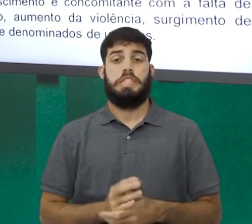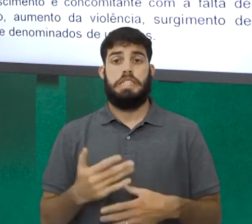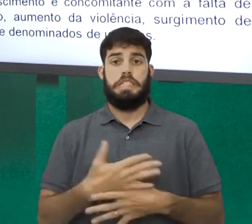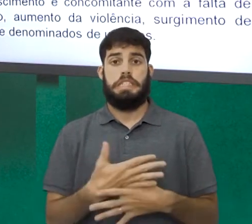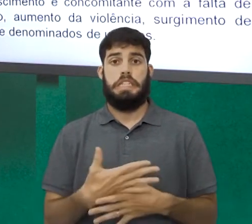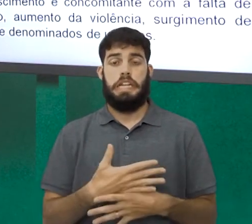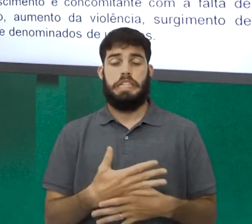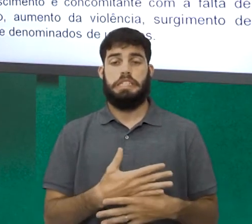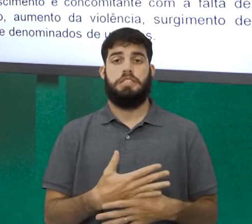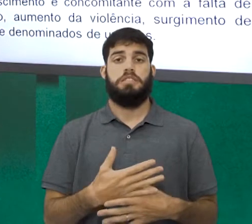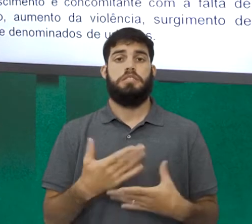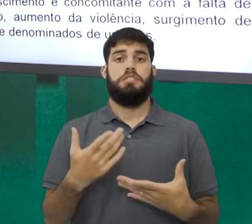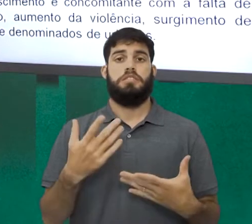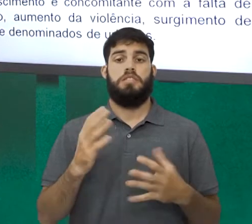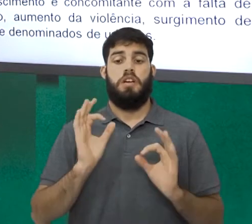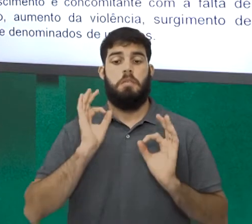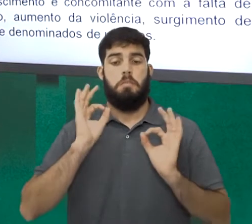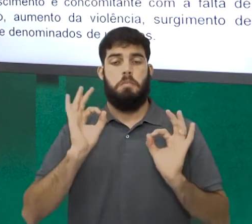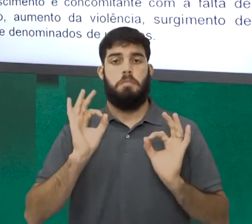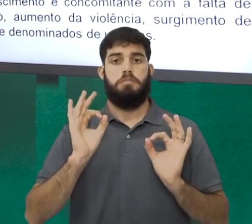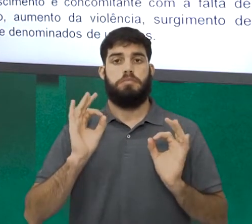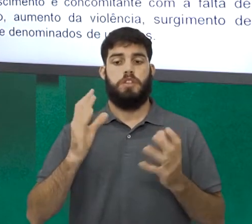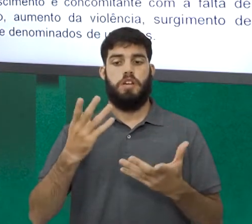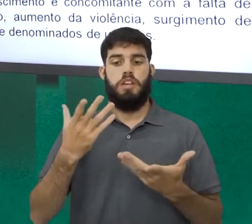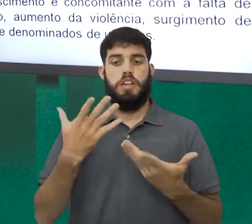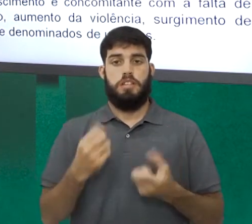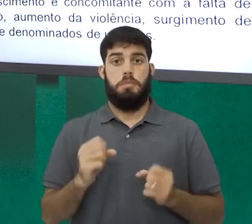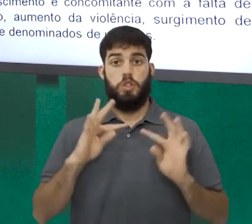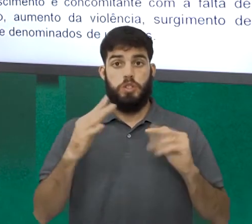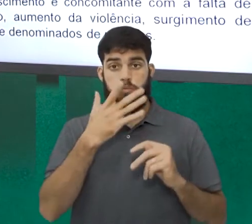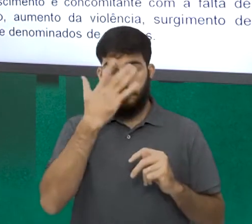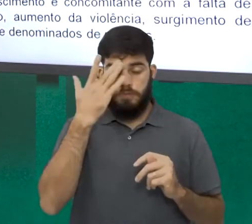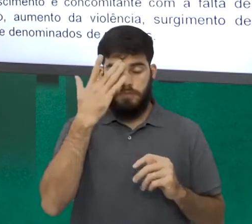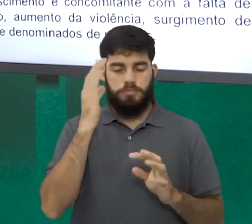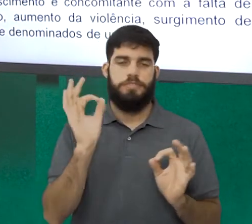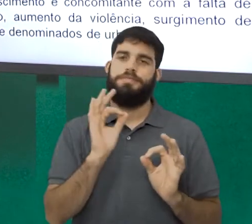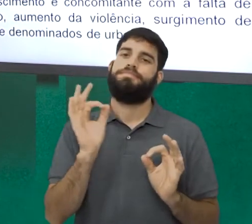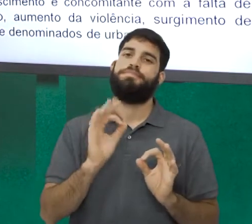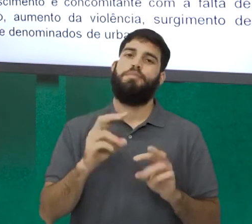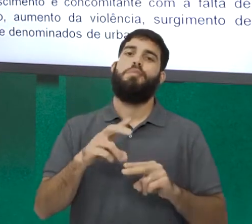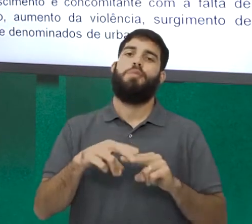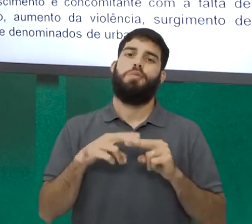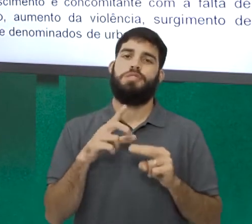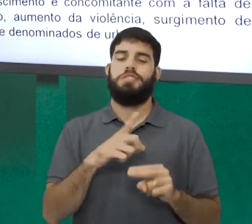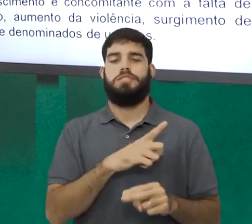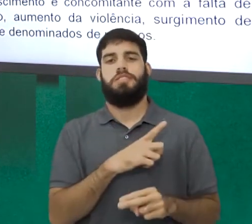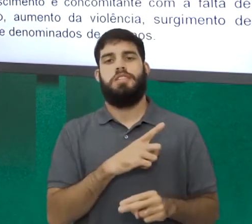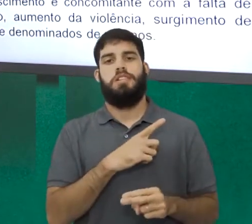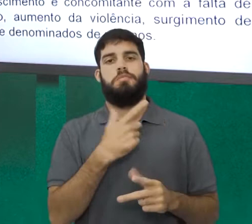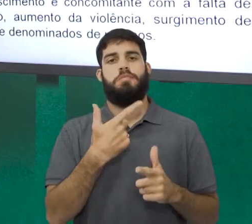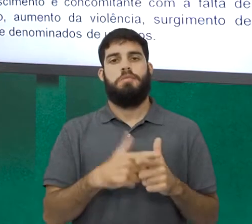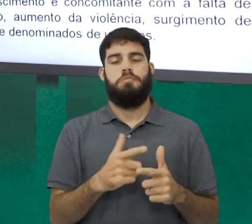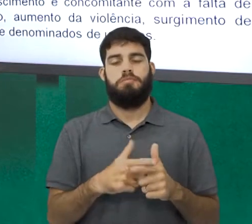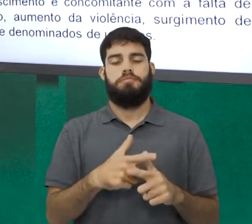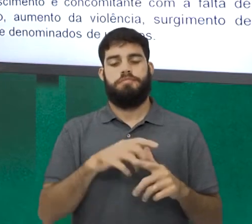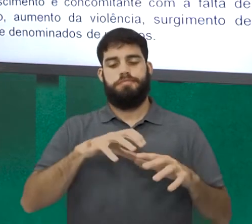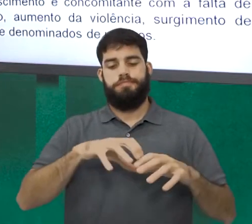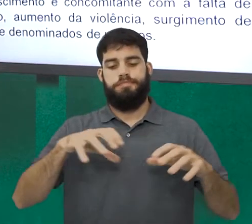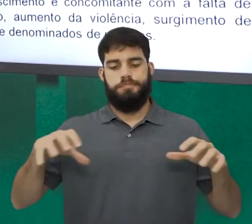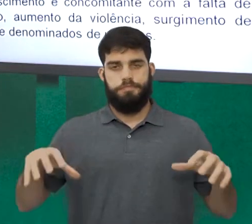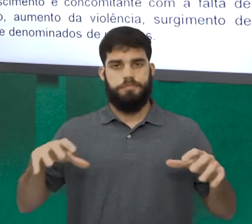para abrigar todos. Daí, os problemas são inevitáveis. Você tem as segregações